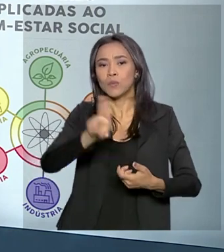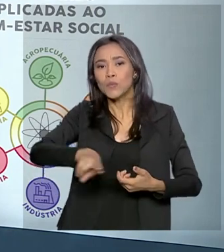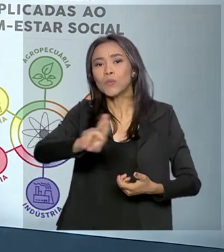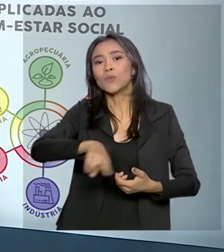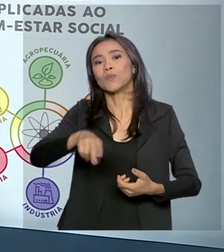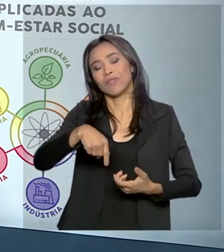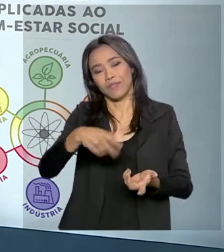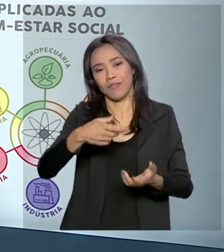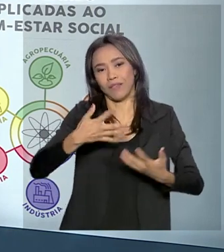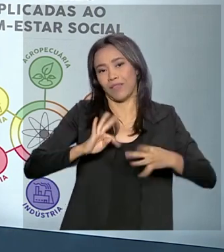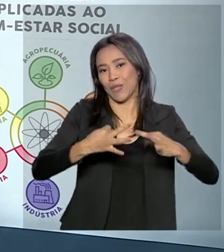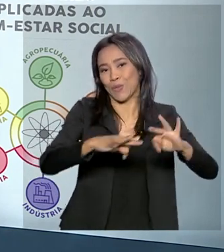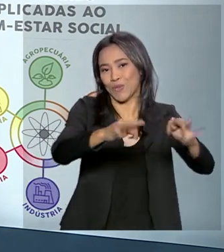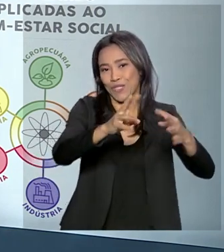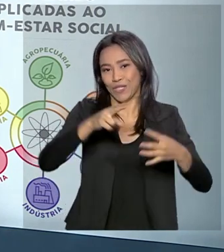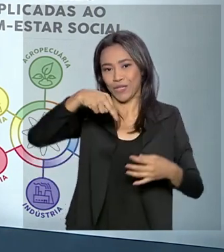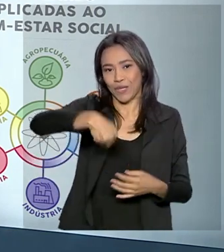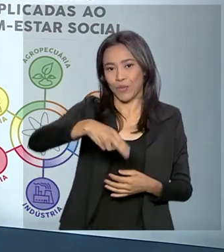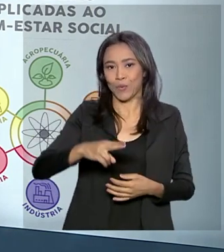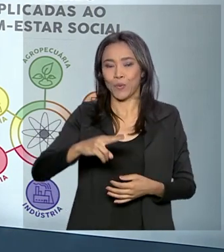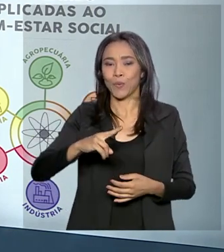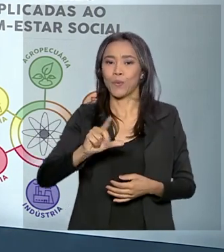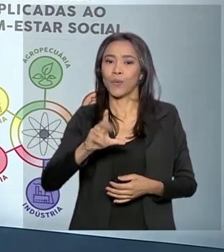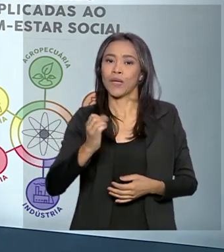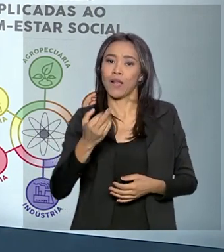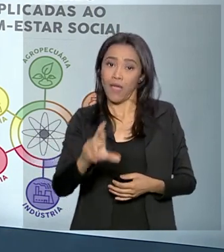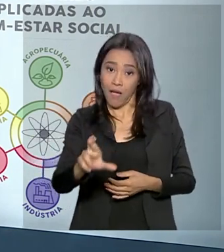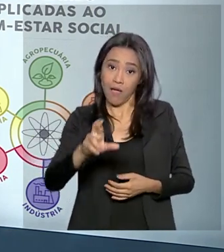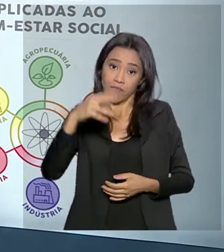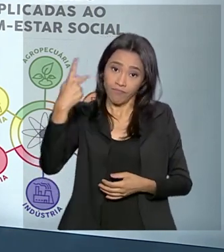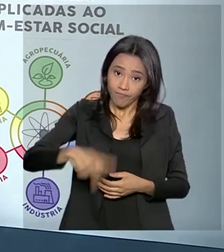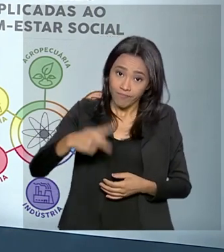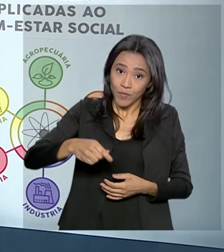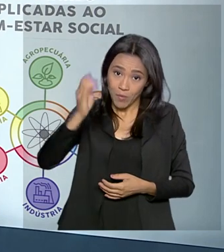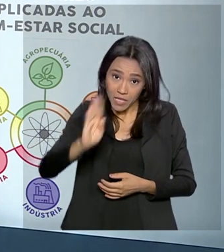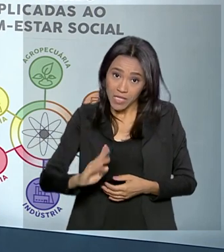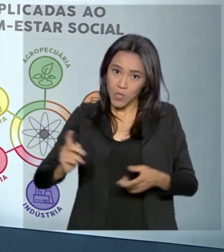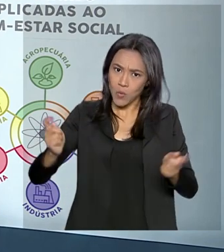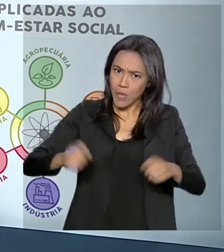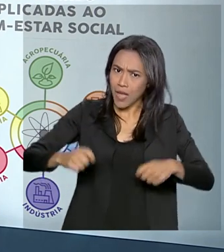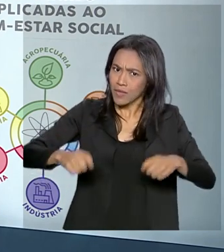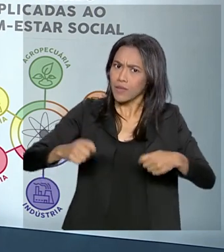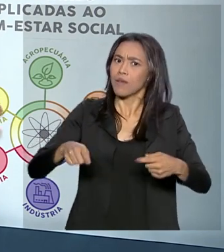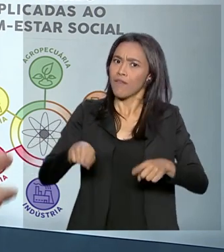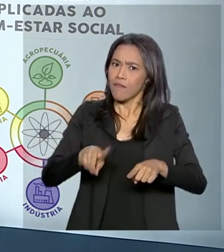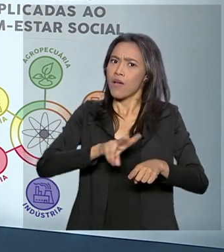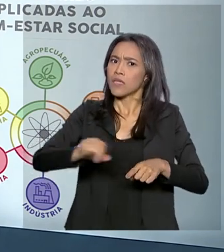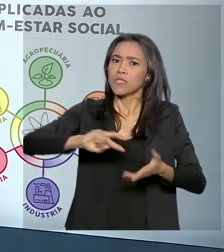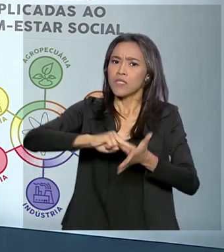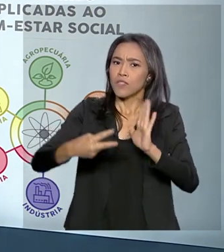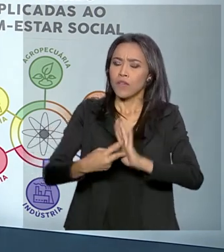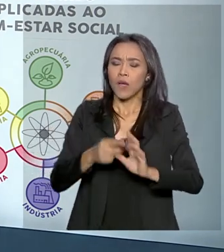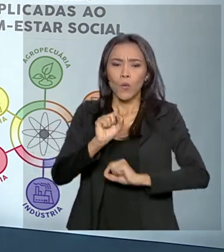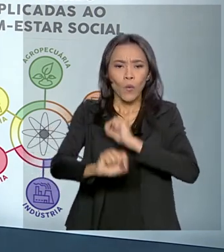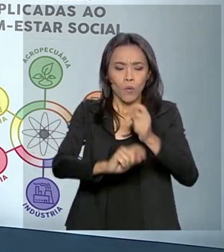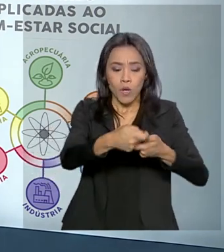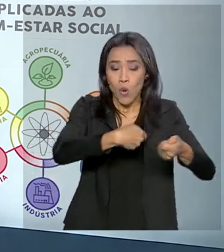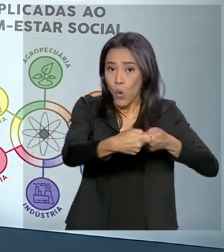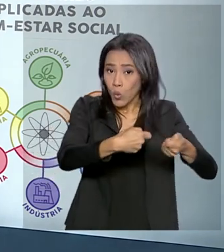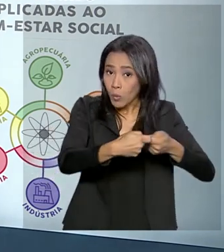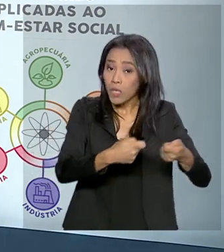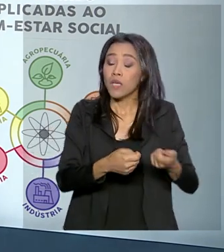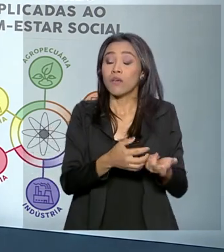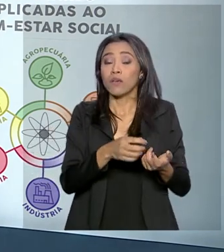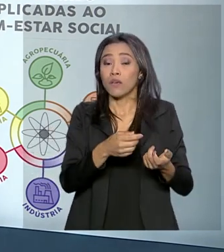nuclear importada. A autossuficiência brasileira na fabricação desses medicamentos vai significar uma economia de